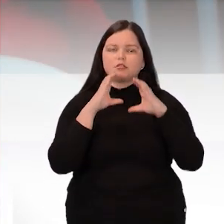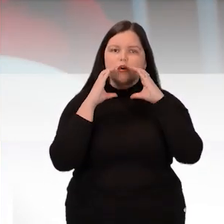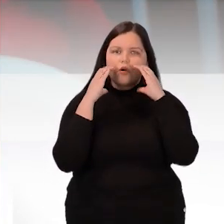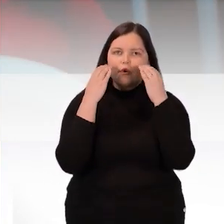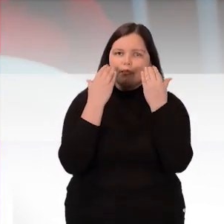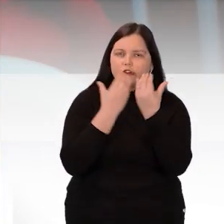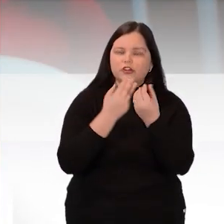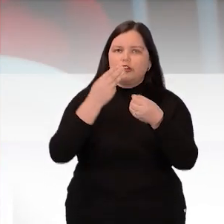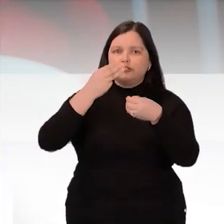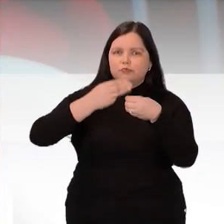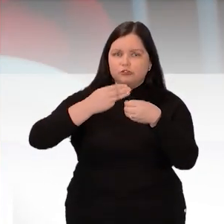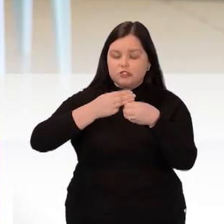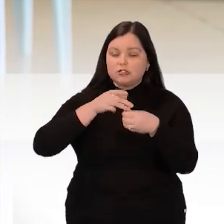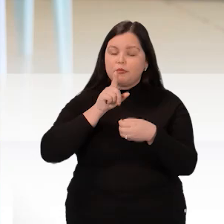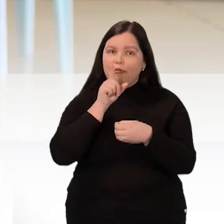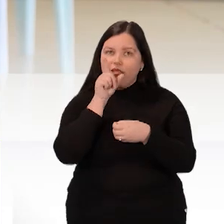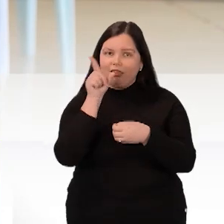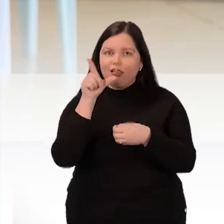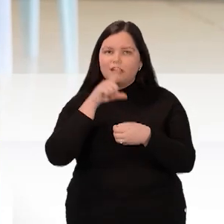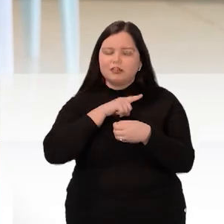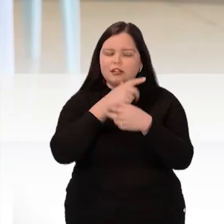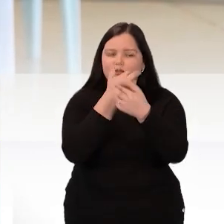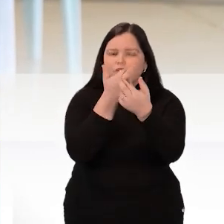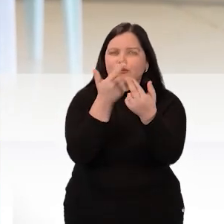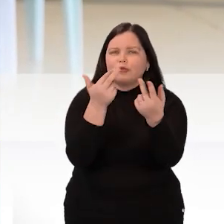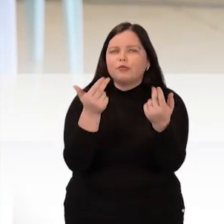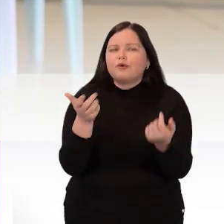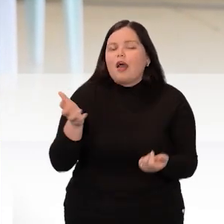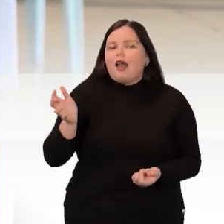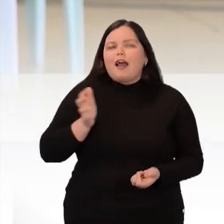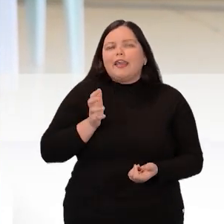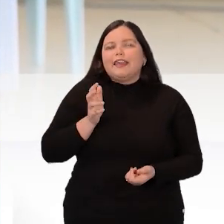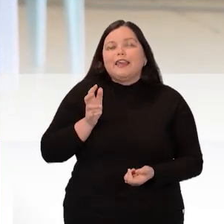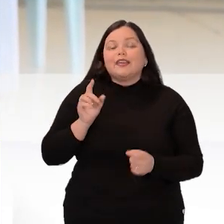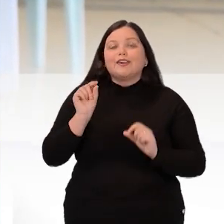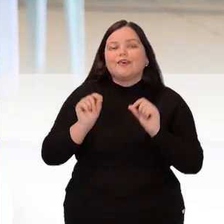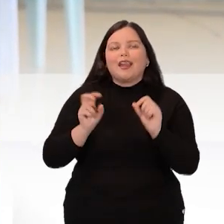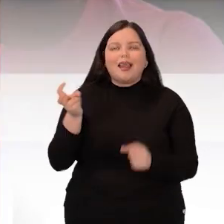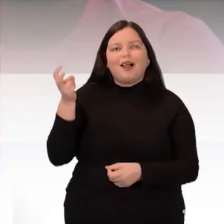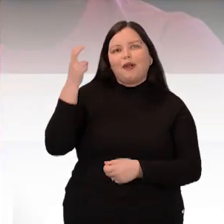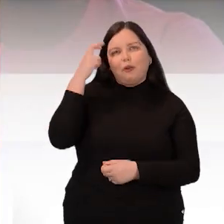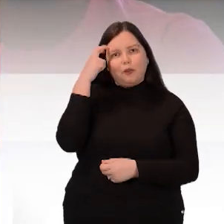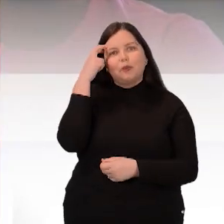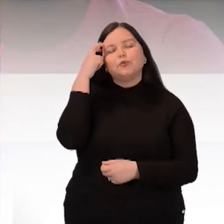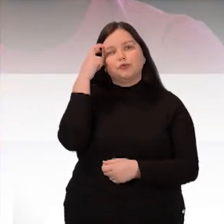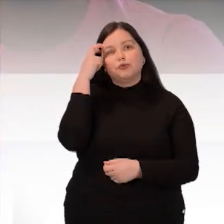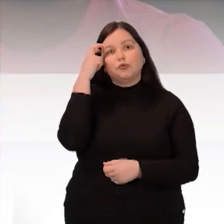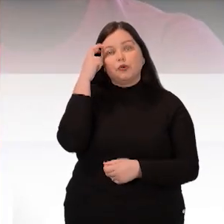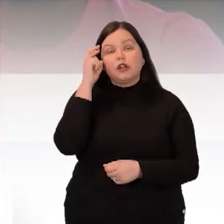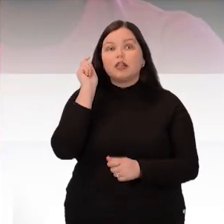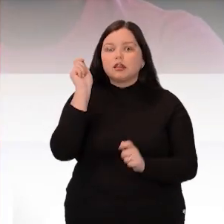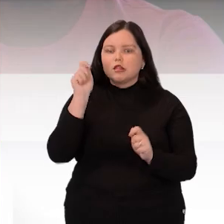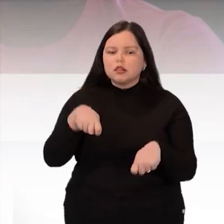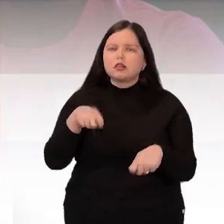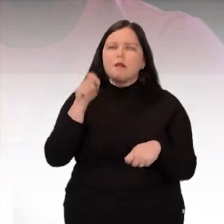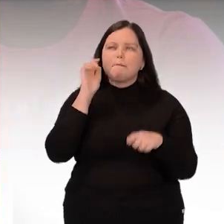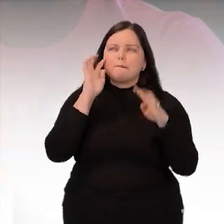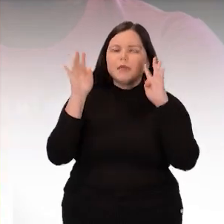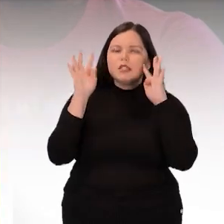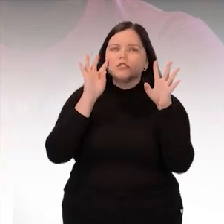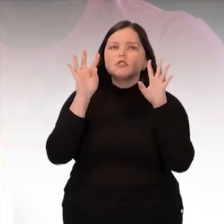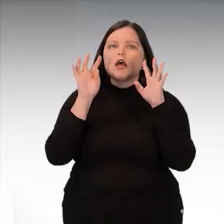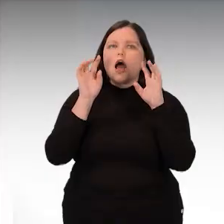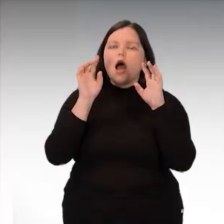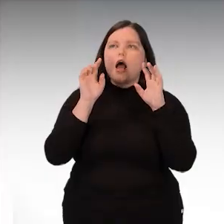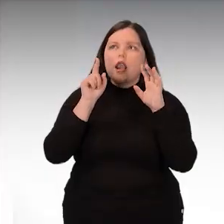de Nossa Senhora do Livramento, com toda a sua diversidade e riqueza cultural, também possibilita pensar o potencial